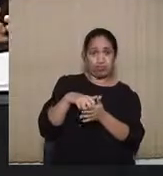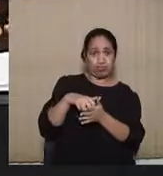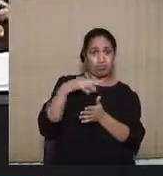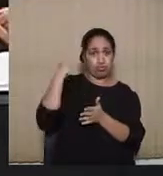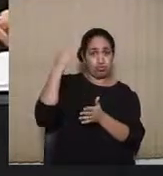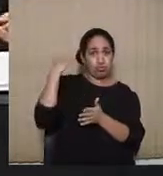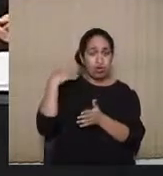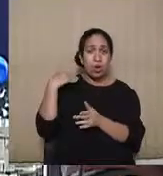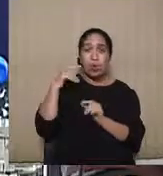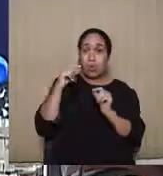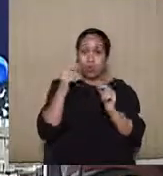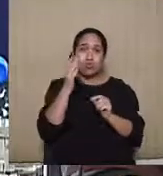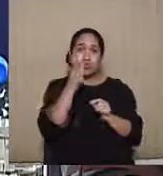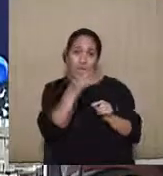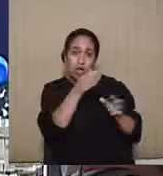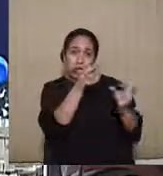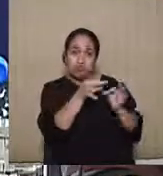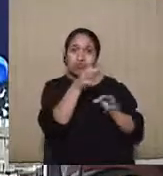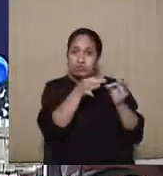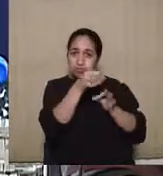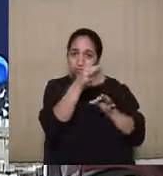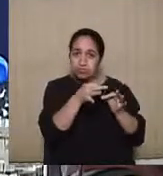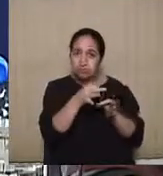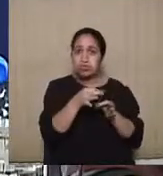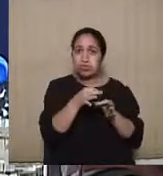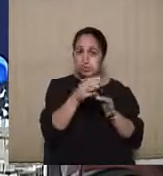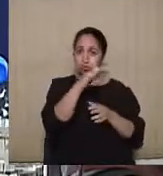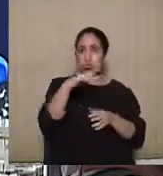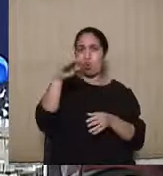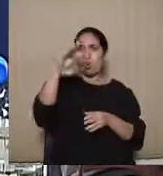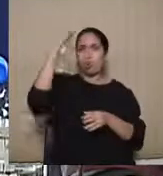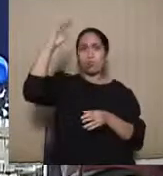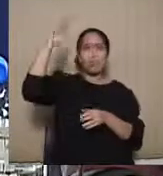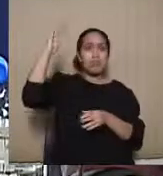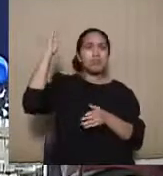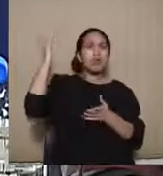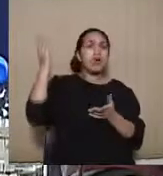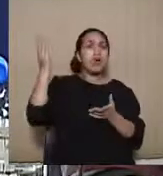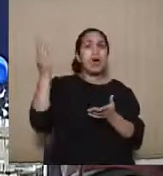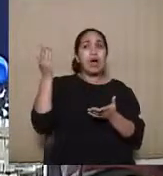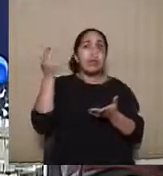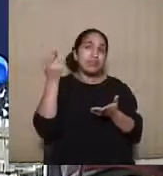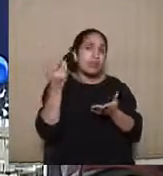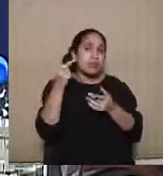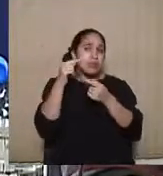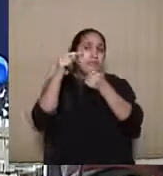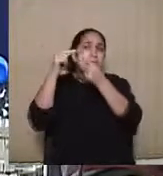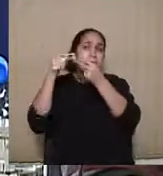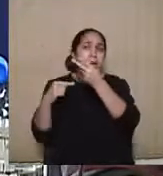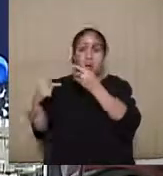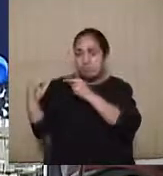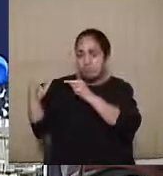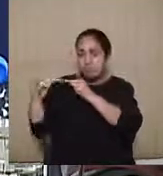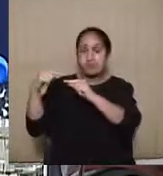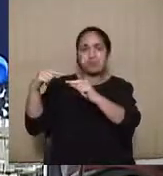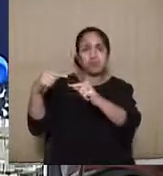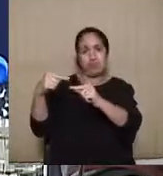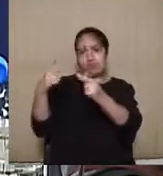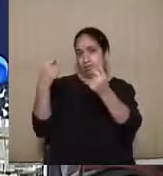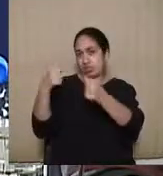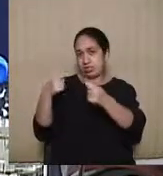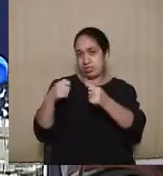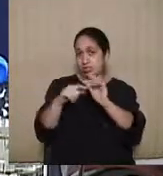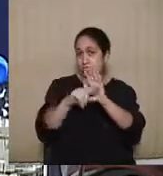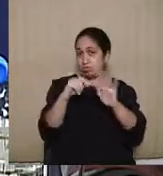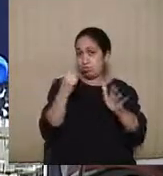que já tenha transitado em julgado, tem que ser por um órgão colegiado ou transitado em julgado, e deve preencher alguns requisitos que estão lá, quer dizer,